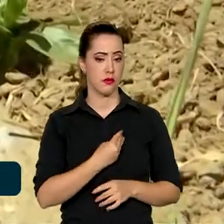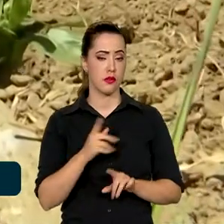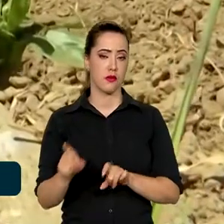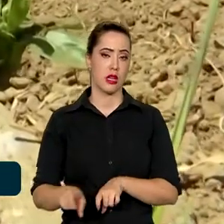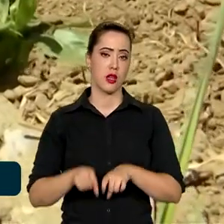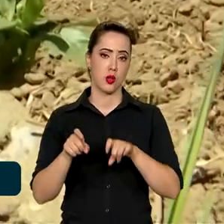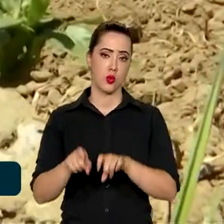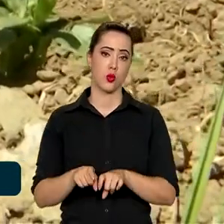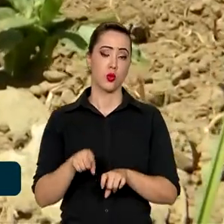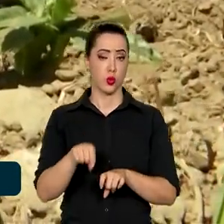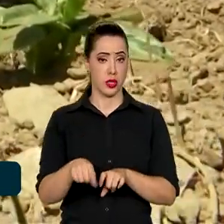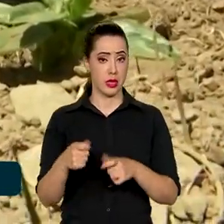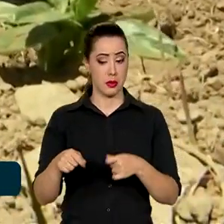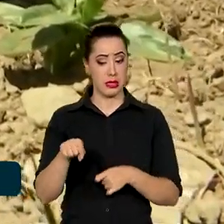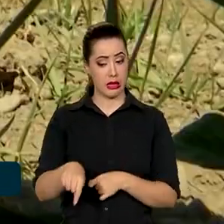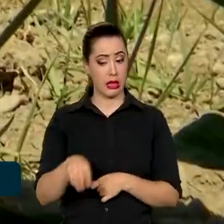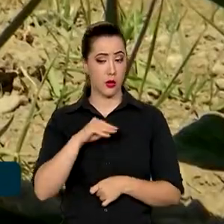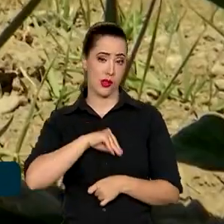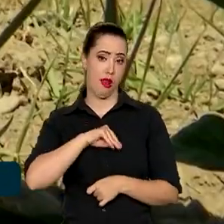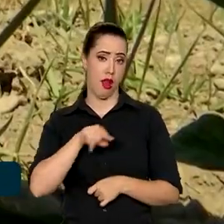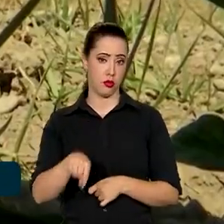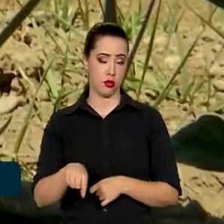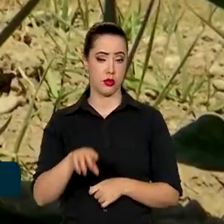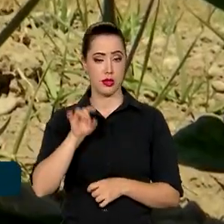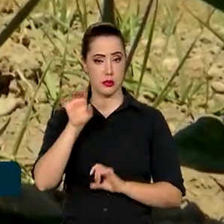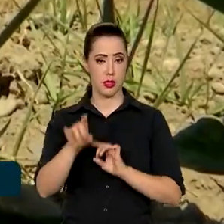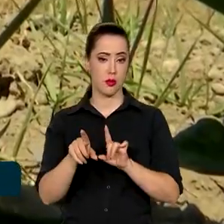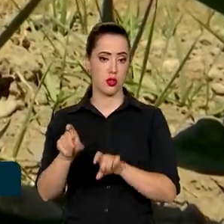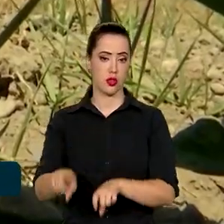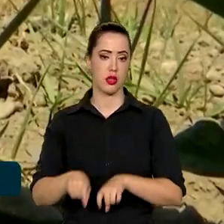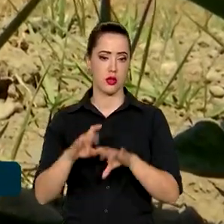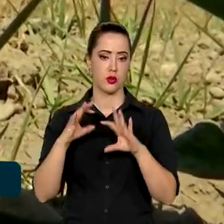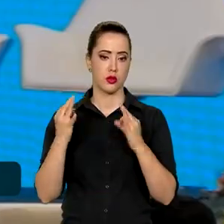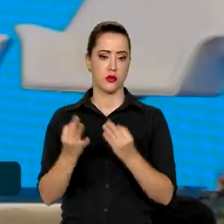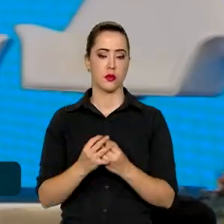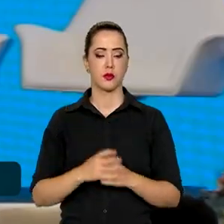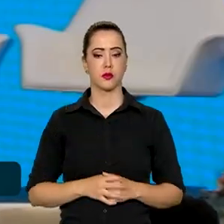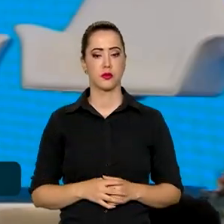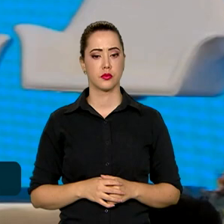campo e do campo, especialmente da agricultura familiar.